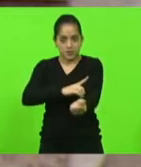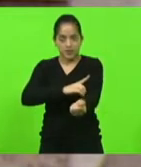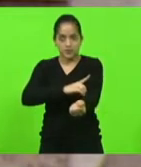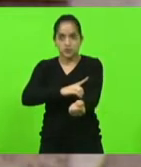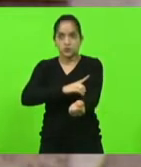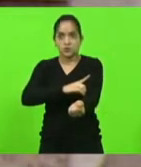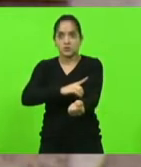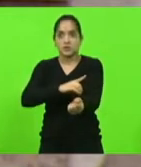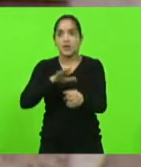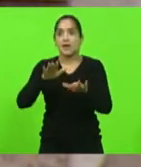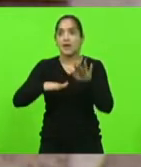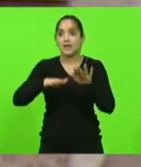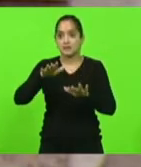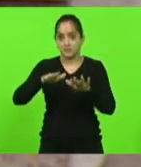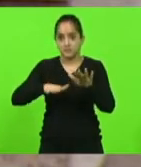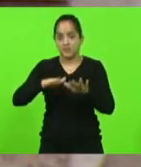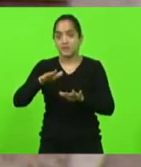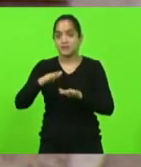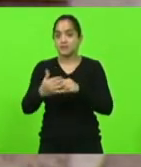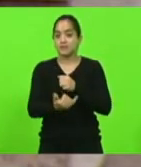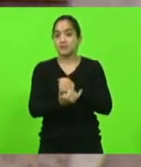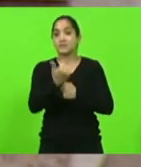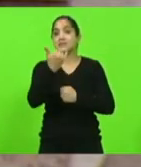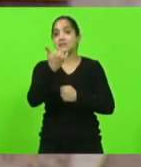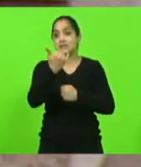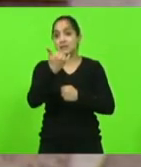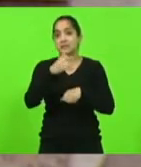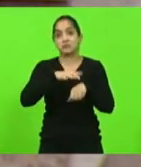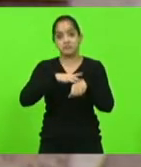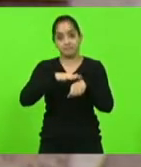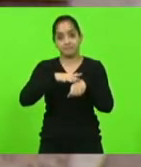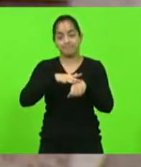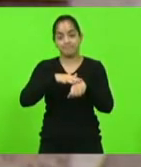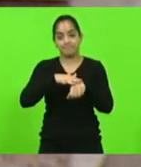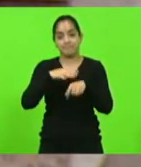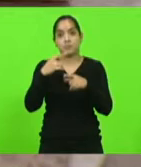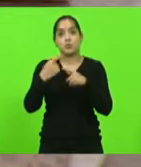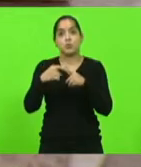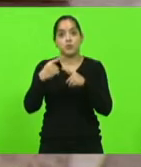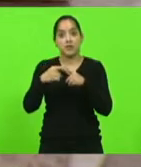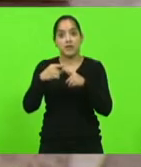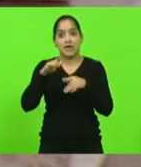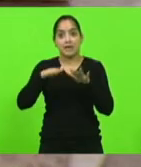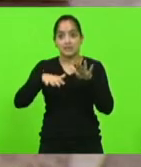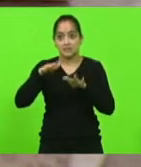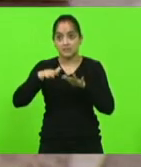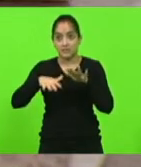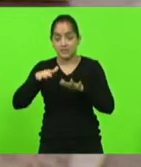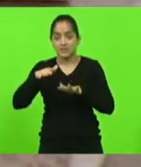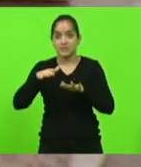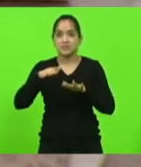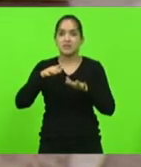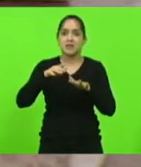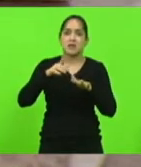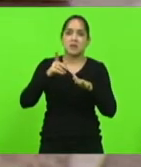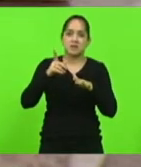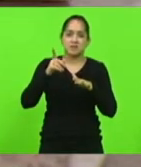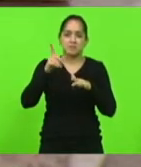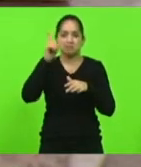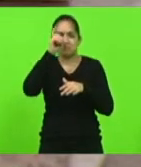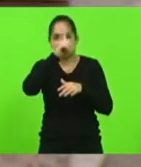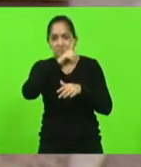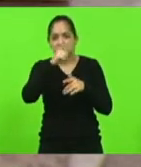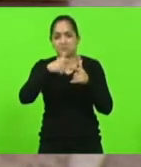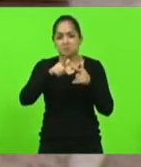elas são traídas pela doença e por complicações que muitas vezes elas têm uma infecção um